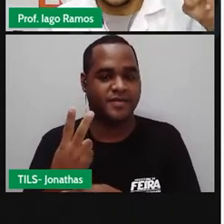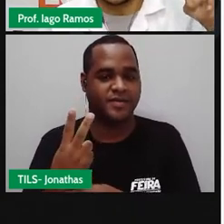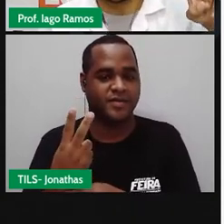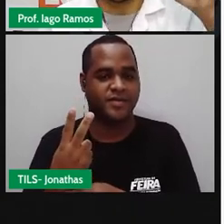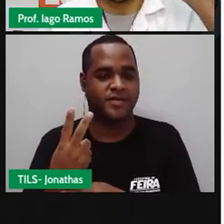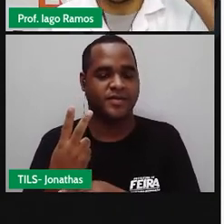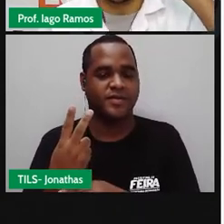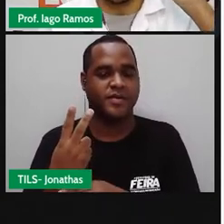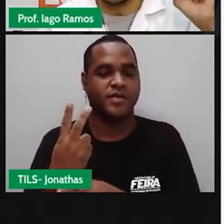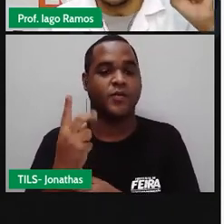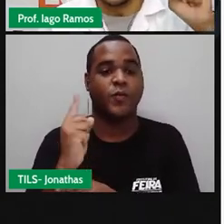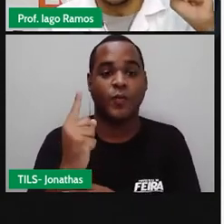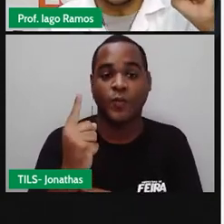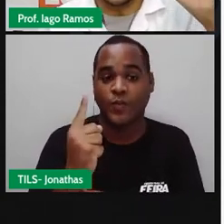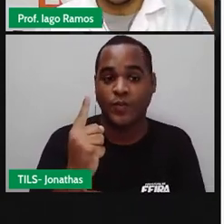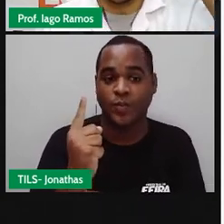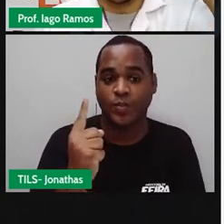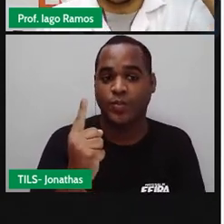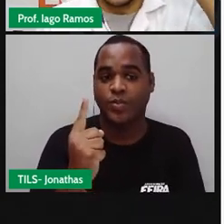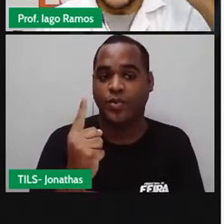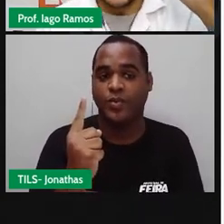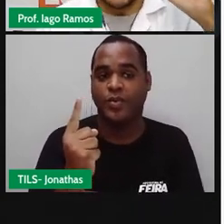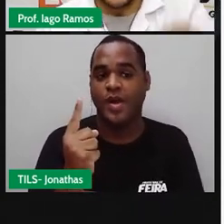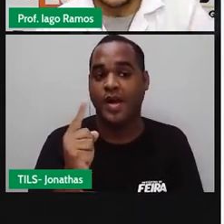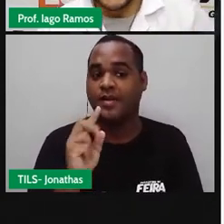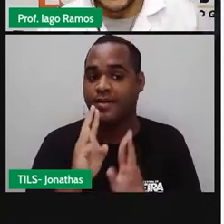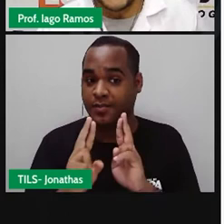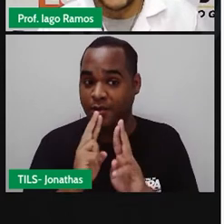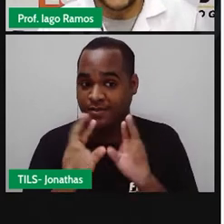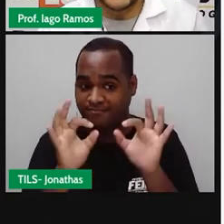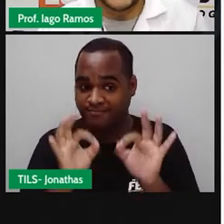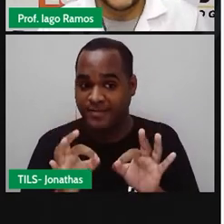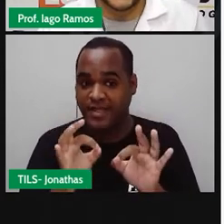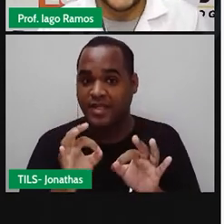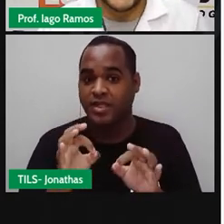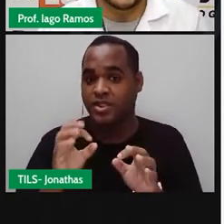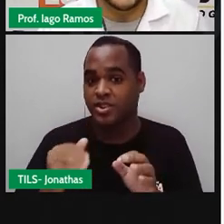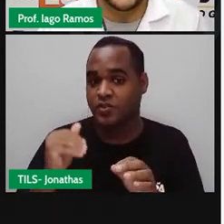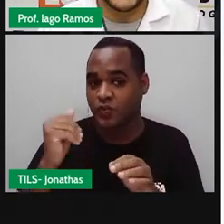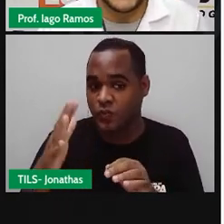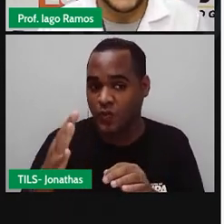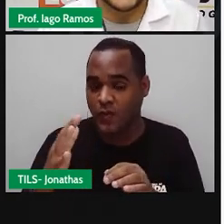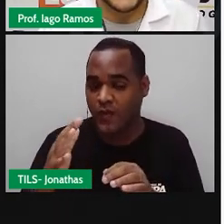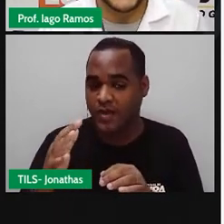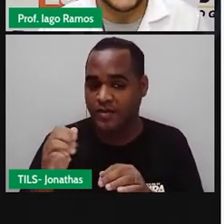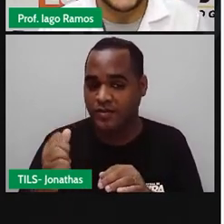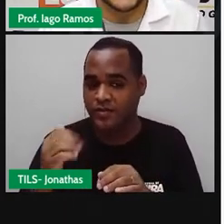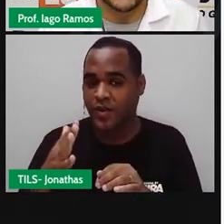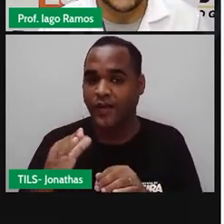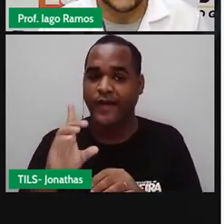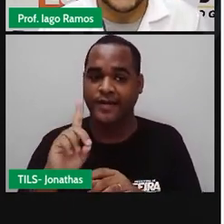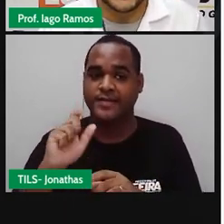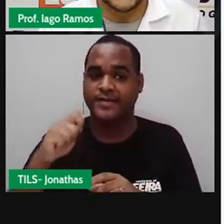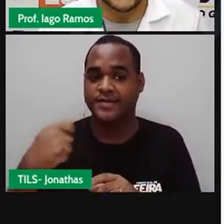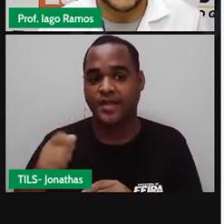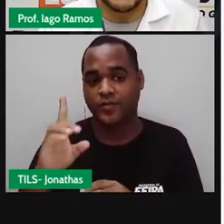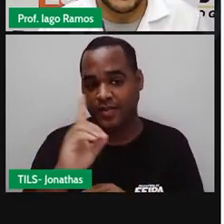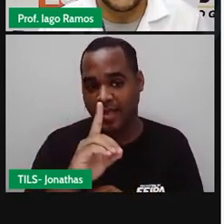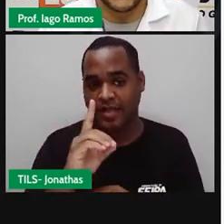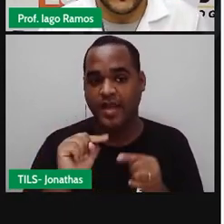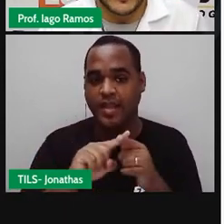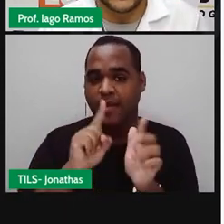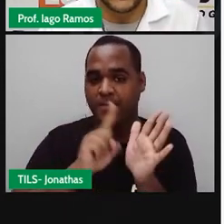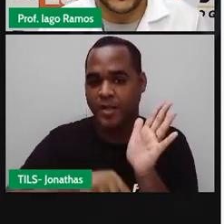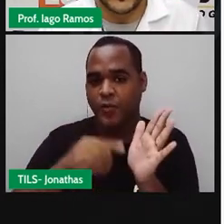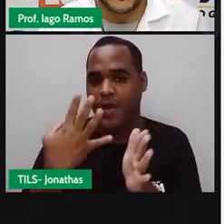dois, um. Resposta, sucessor sempre fica à direita. Então, o sucessor de